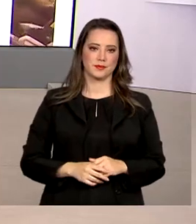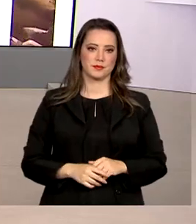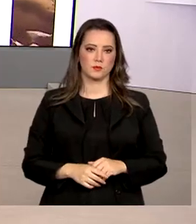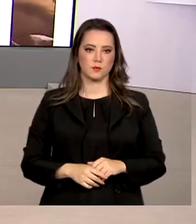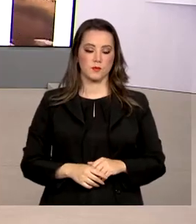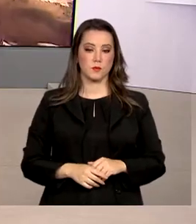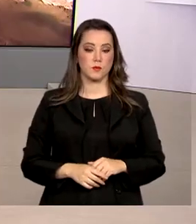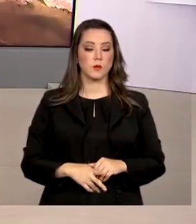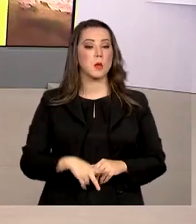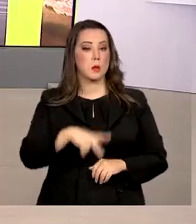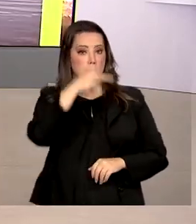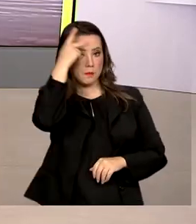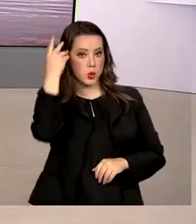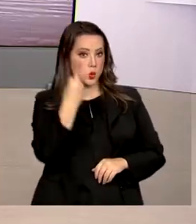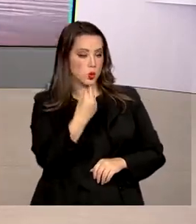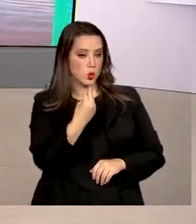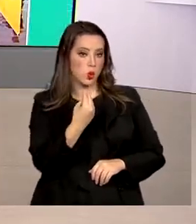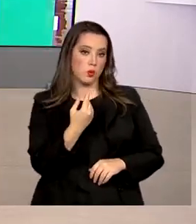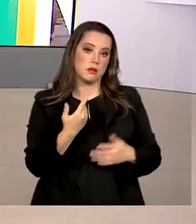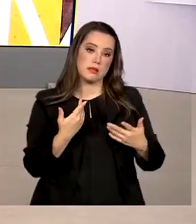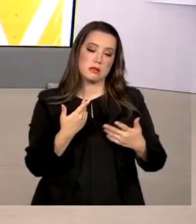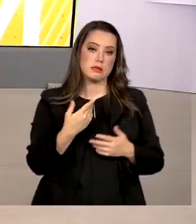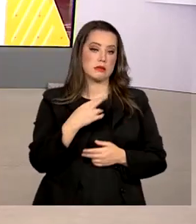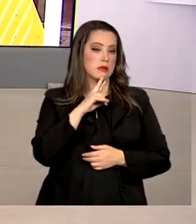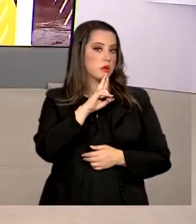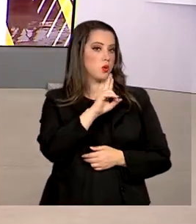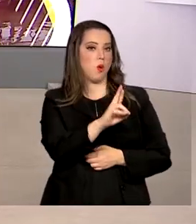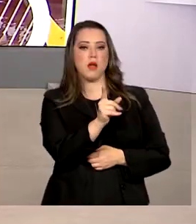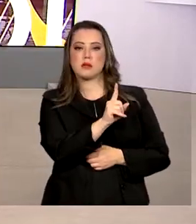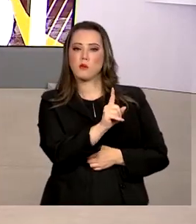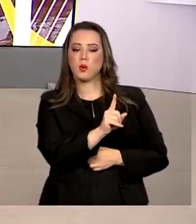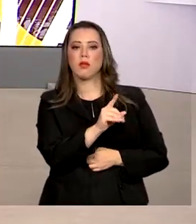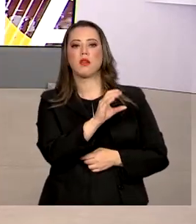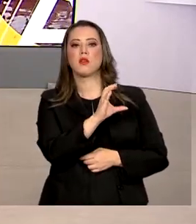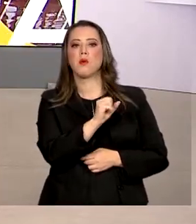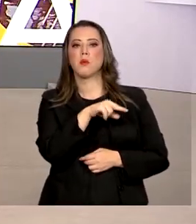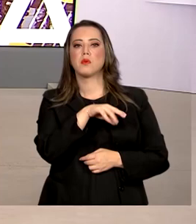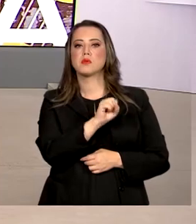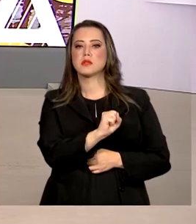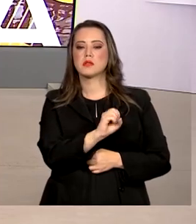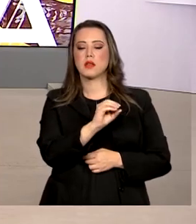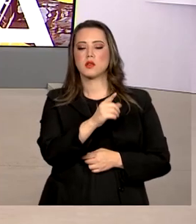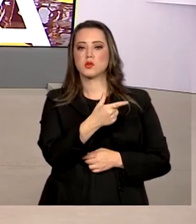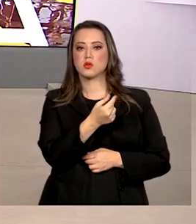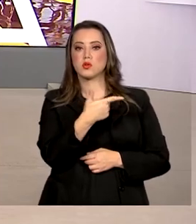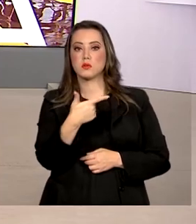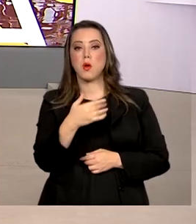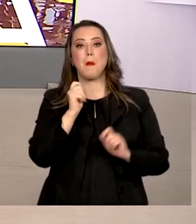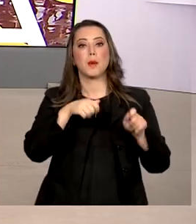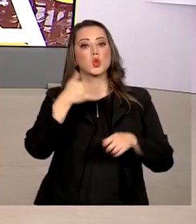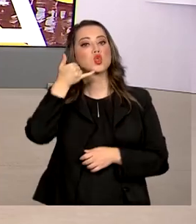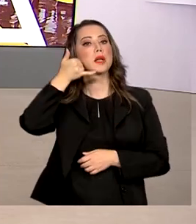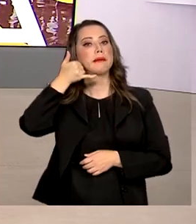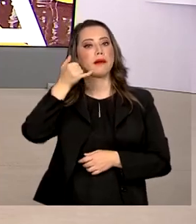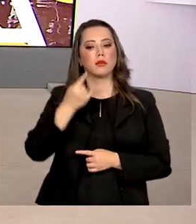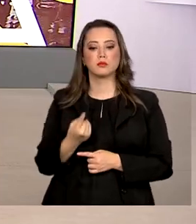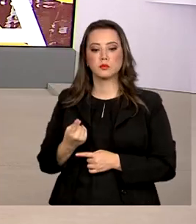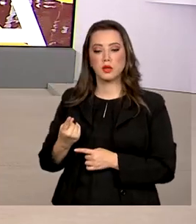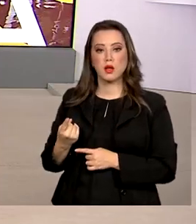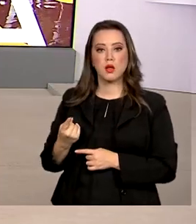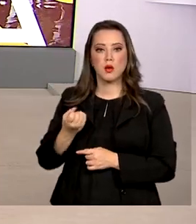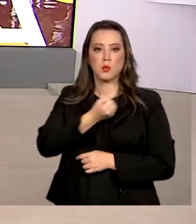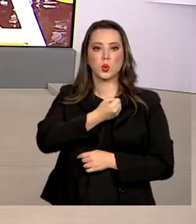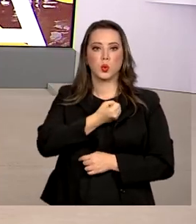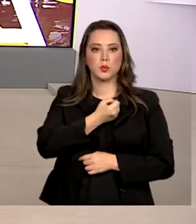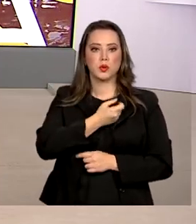Moradores de domicílios que ainda não responderam ao Censo 2022 podem ligar para o Disque Censo, que passa a atender a todos